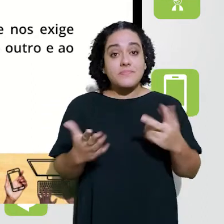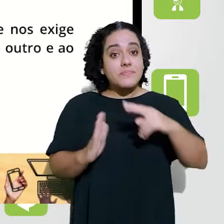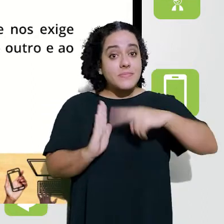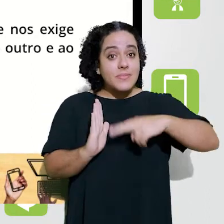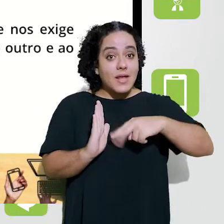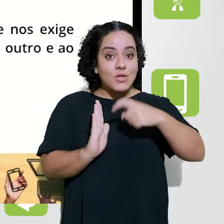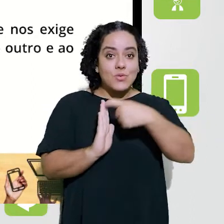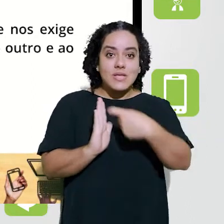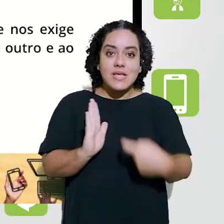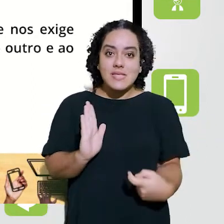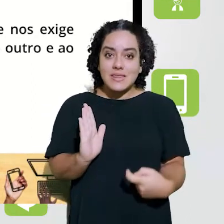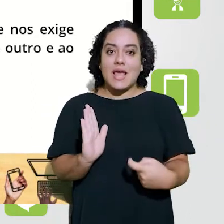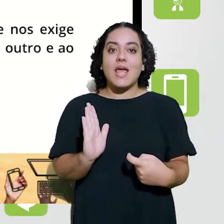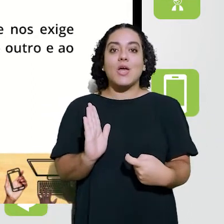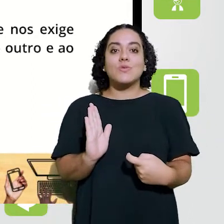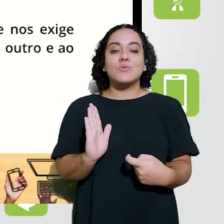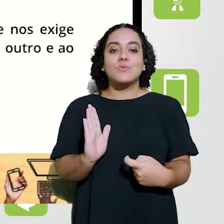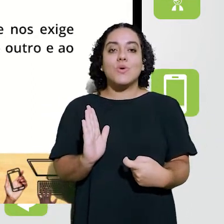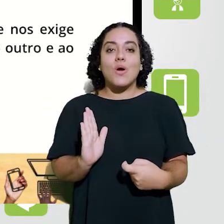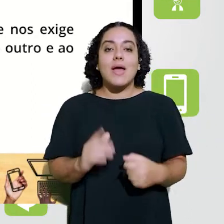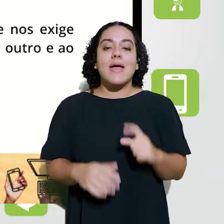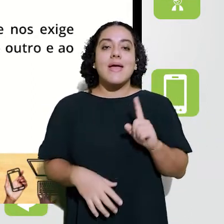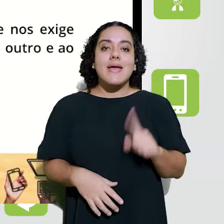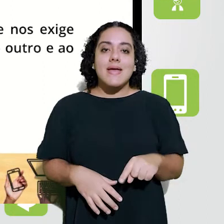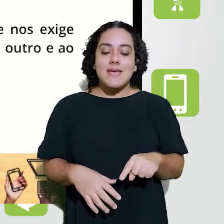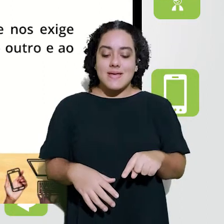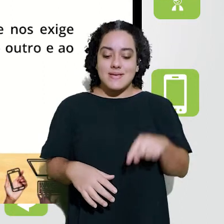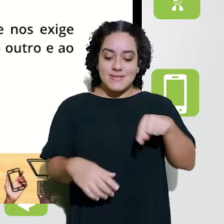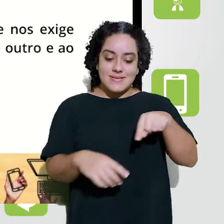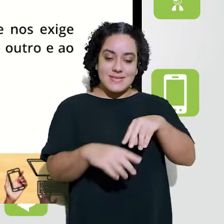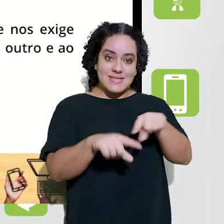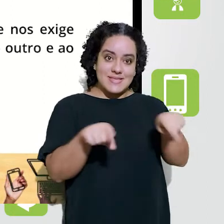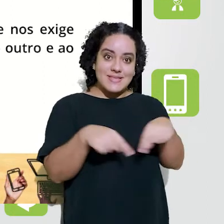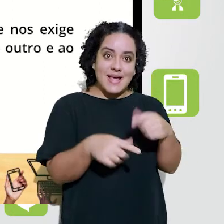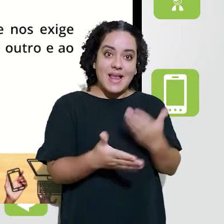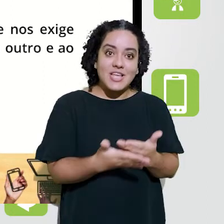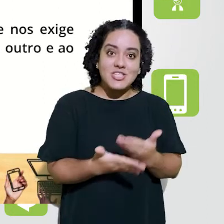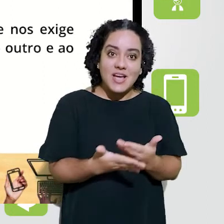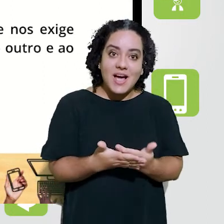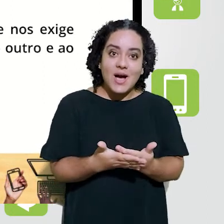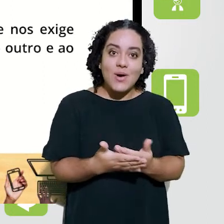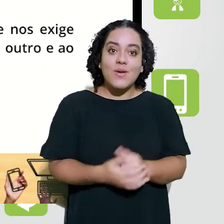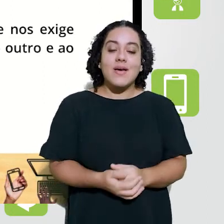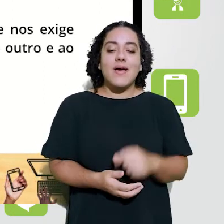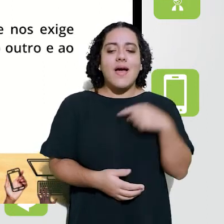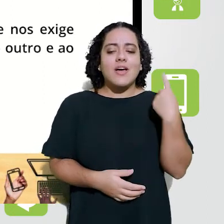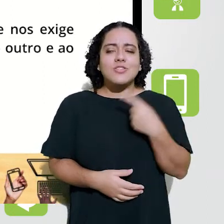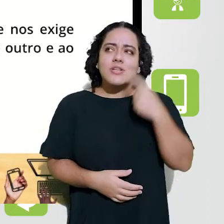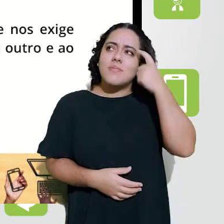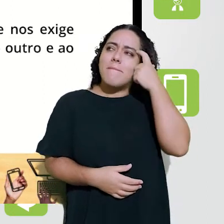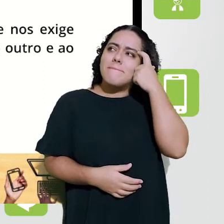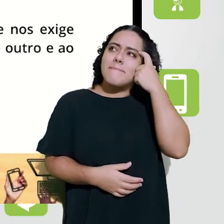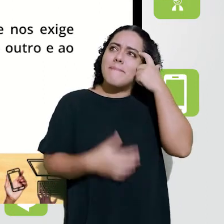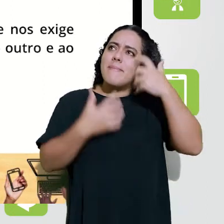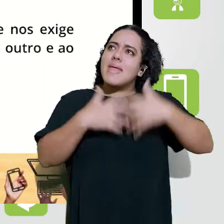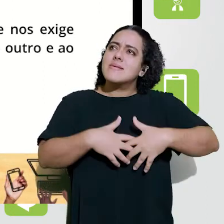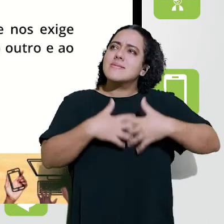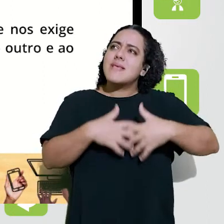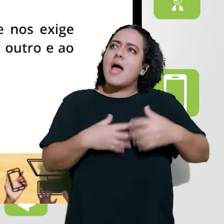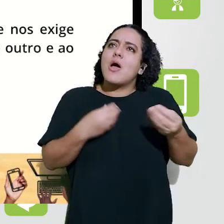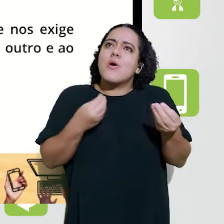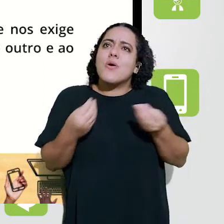gestão da sala de aula. Então, a leitura desse texto, Dessas particularidades dessa sala de aula,